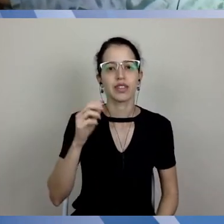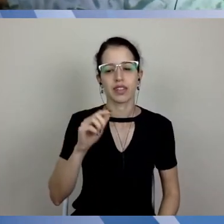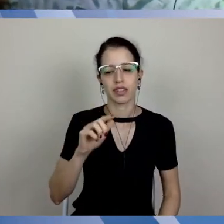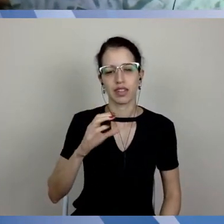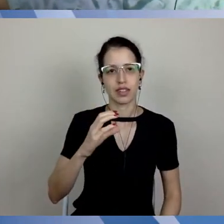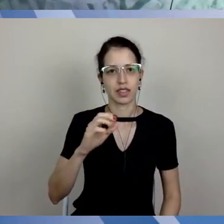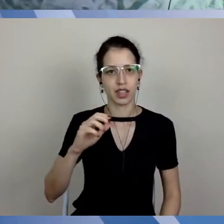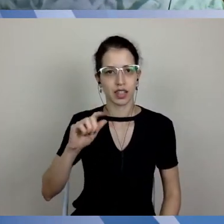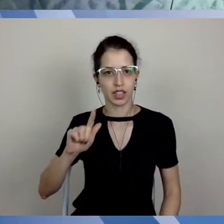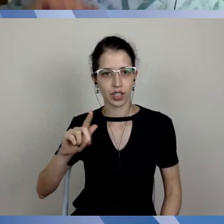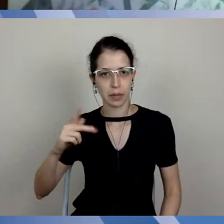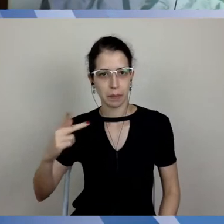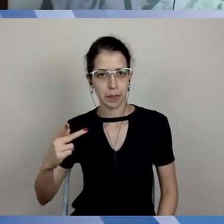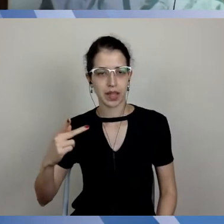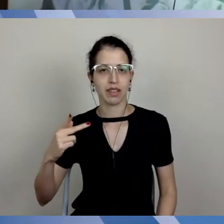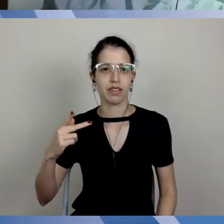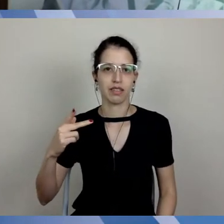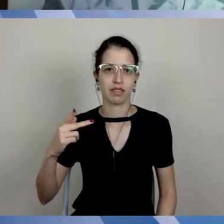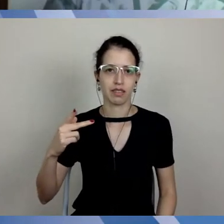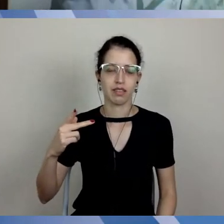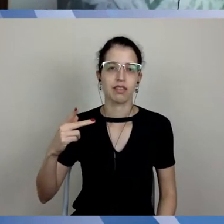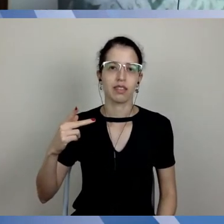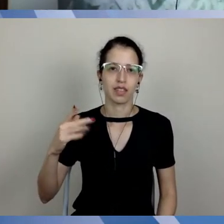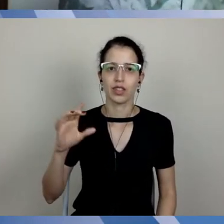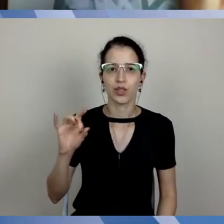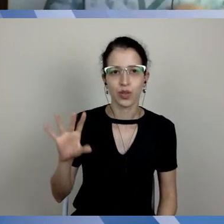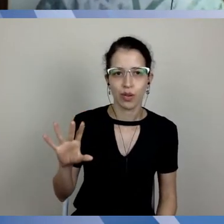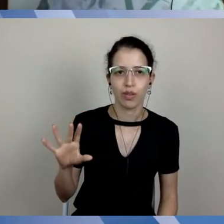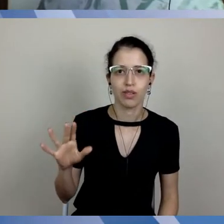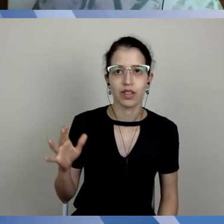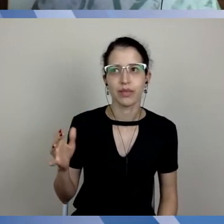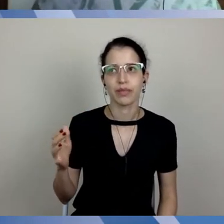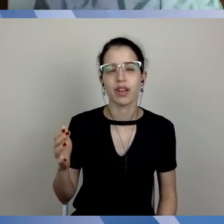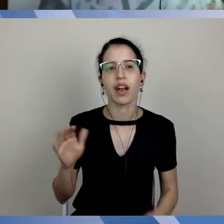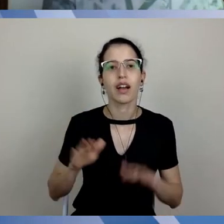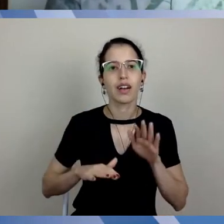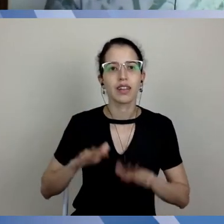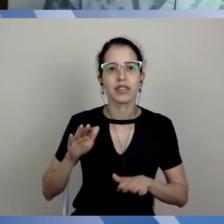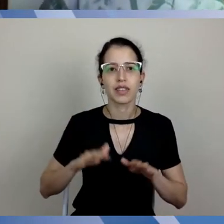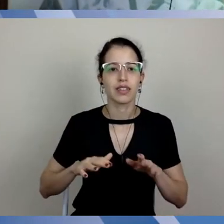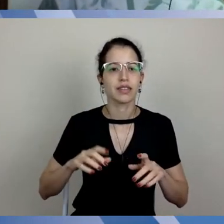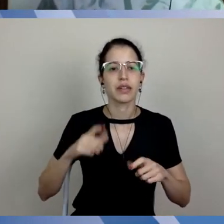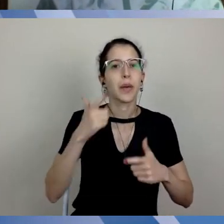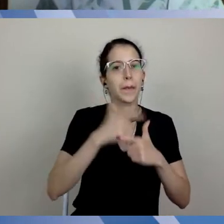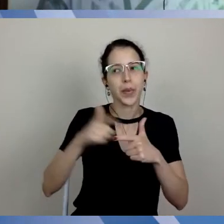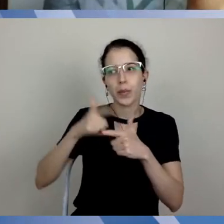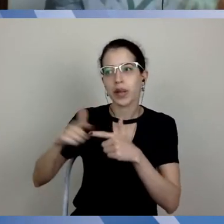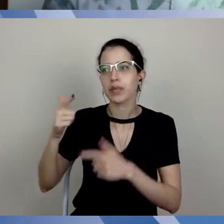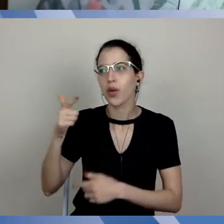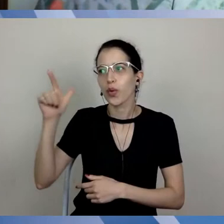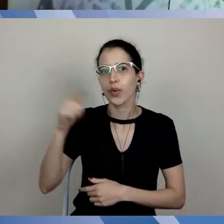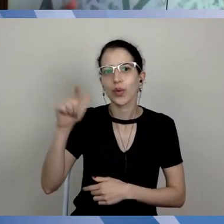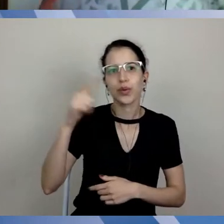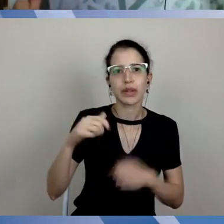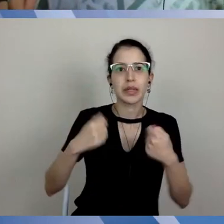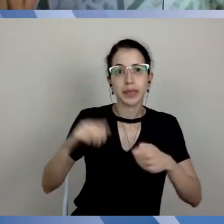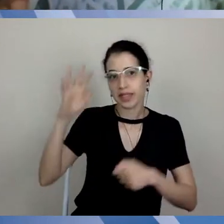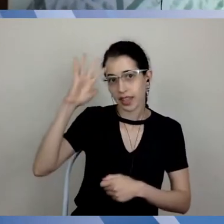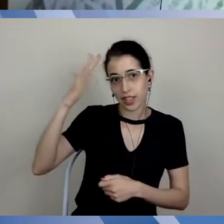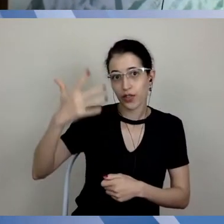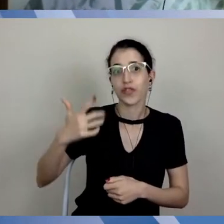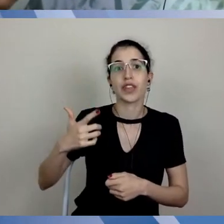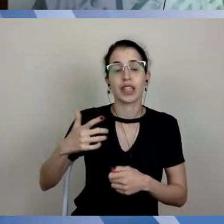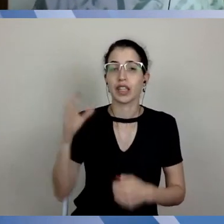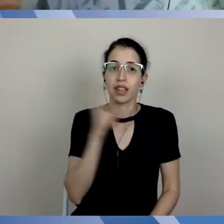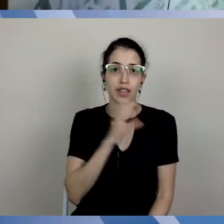pesquisador que precisa medir ovo de cobra lá no Cerrado até um problema da medicina que precisa voltar a estágio de cirurgia, por exemplo. Então,